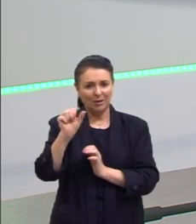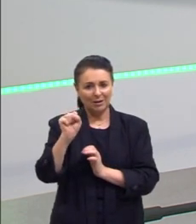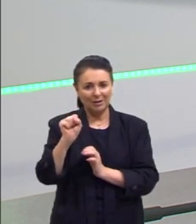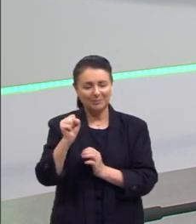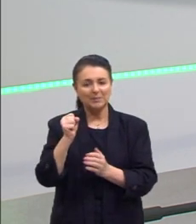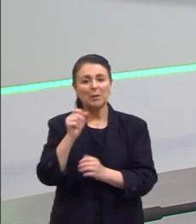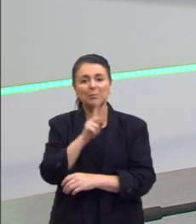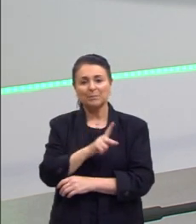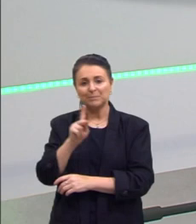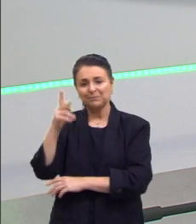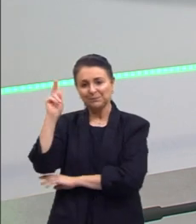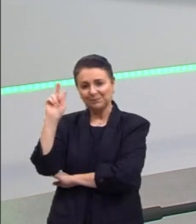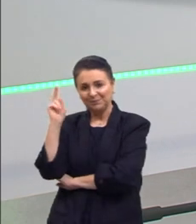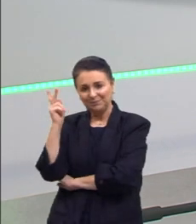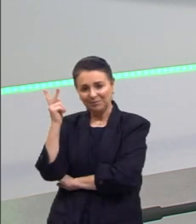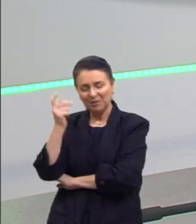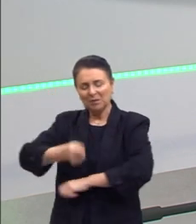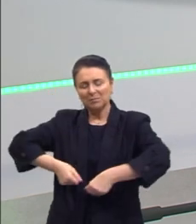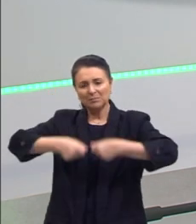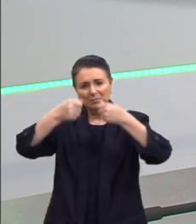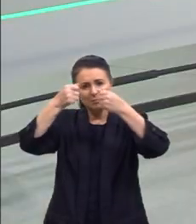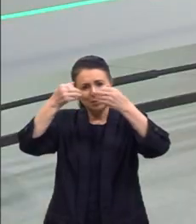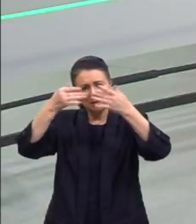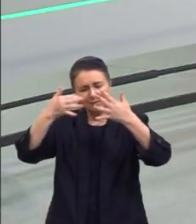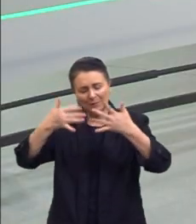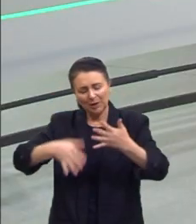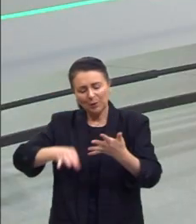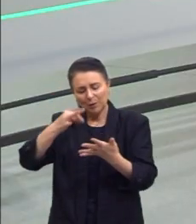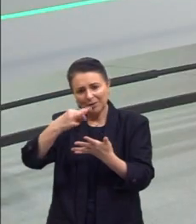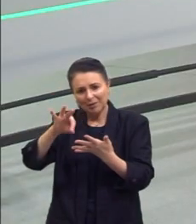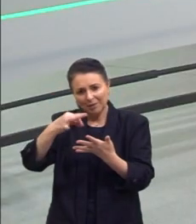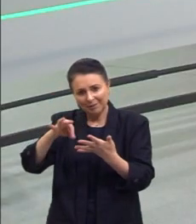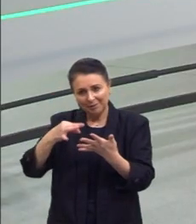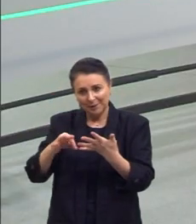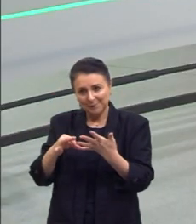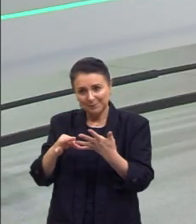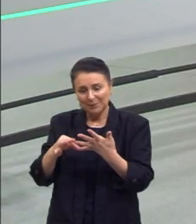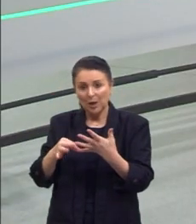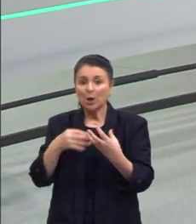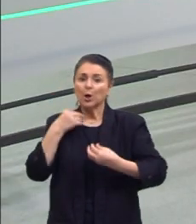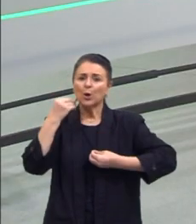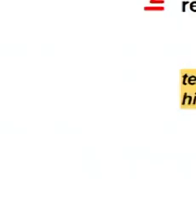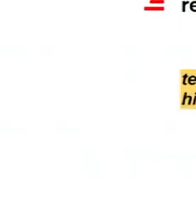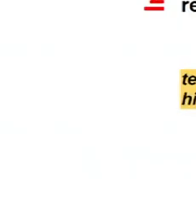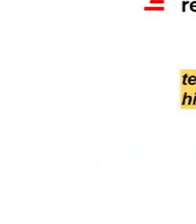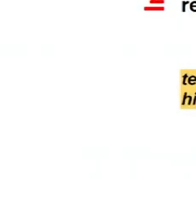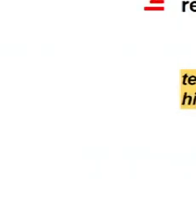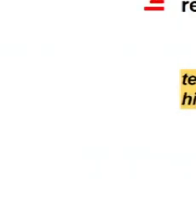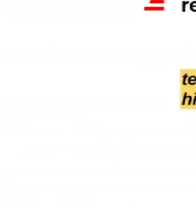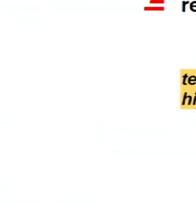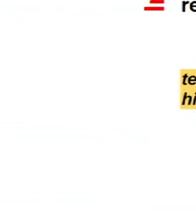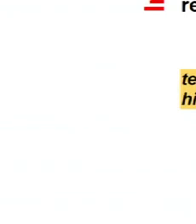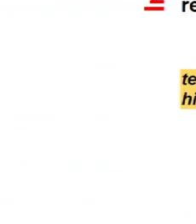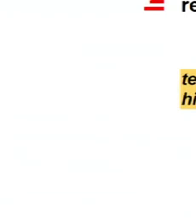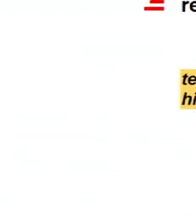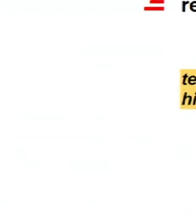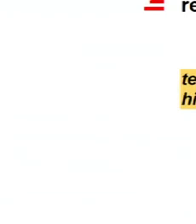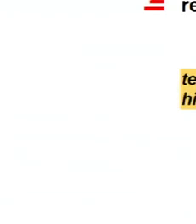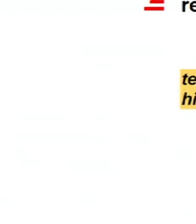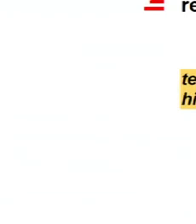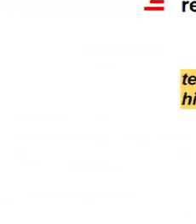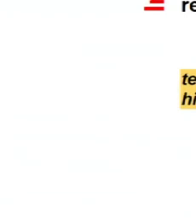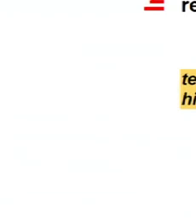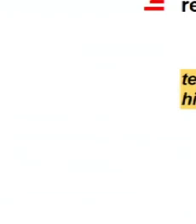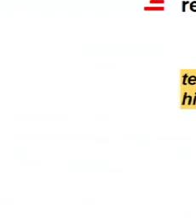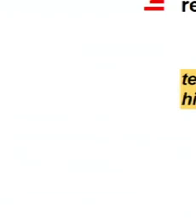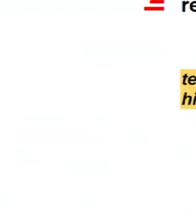aula de História, para explicar com mais detalhes para nós como a gente faz esses referenciais e a gente